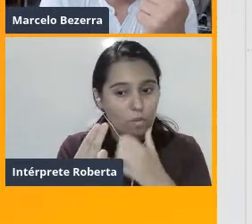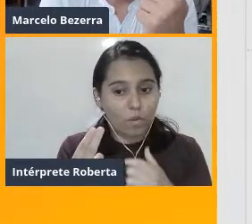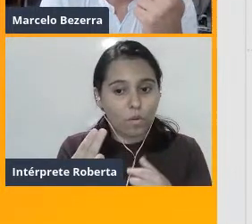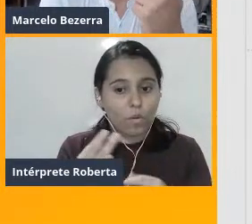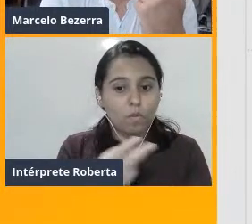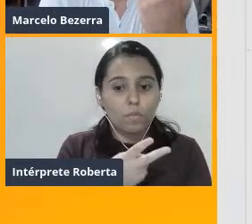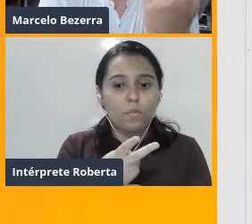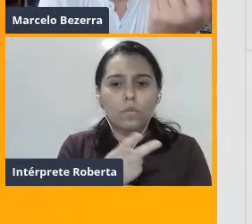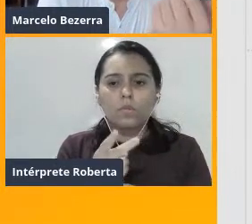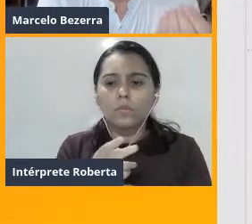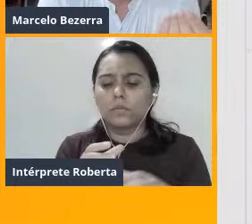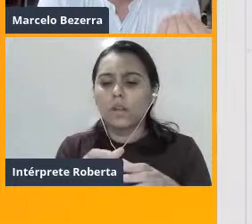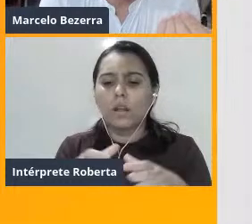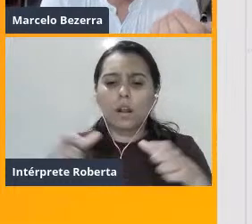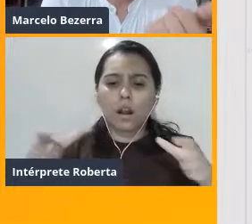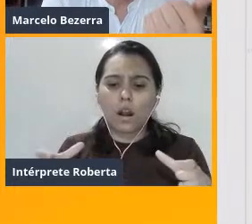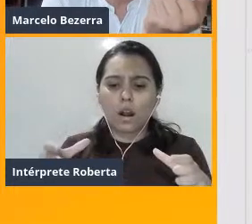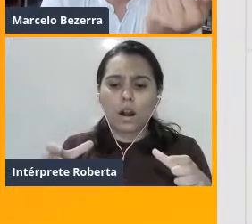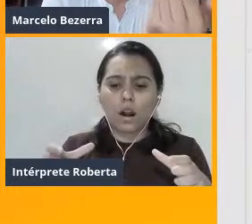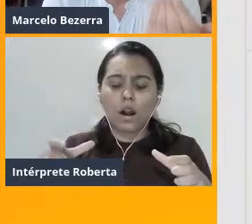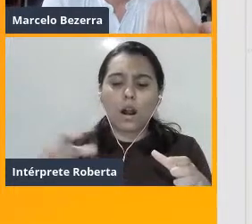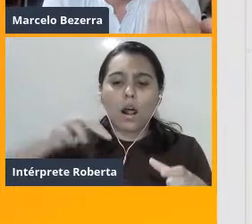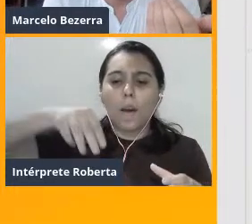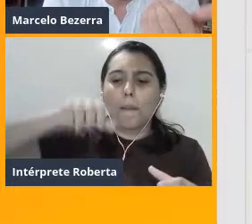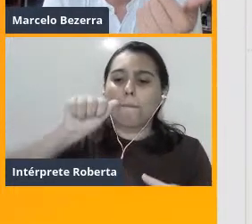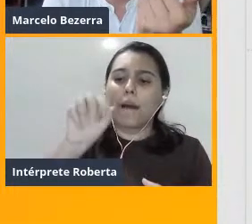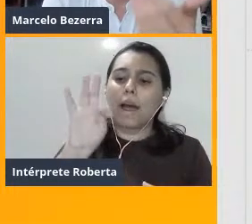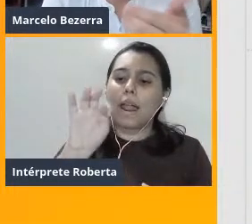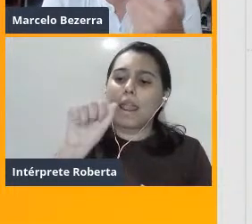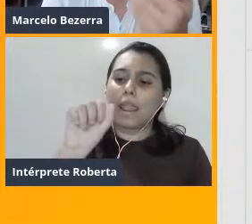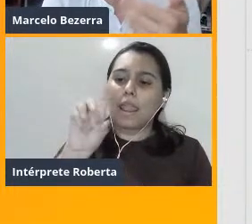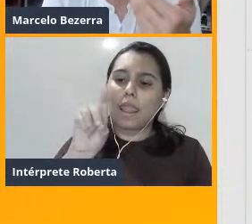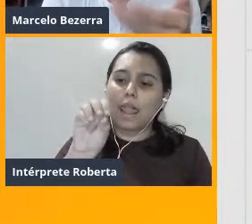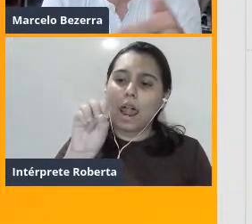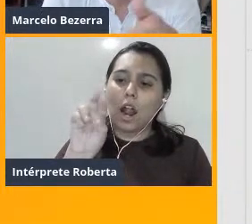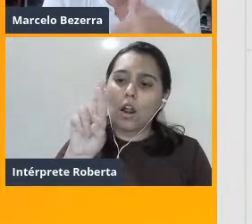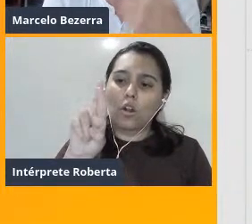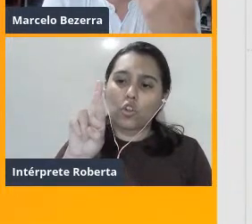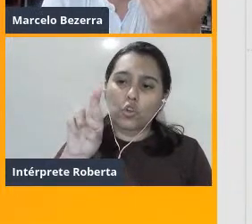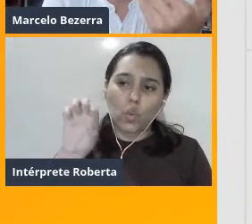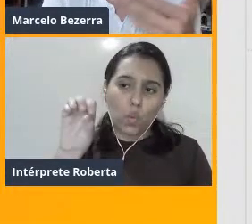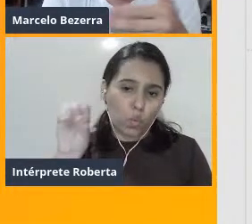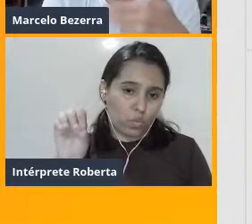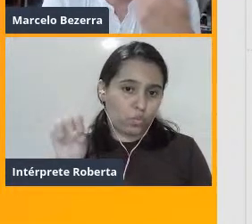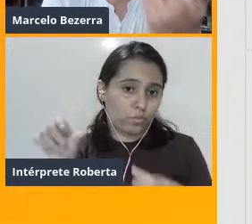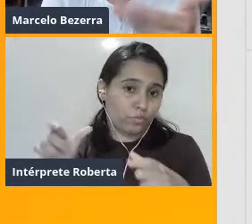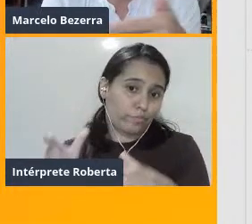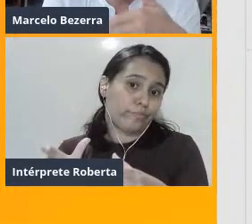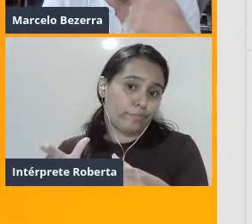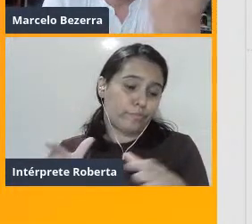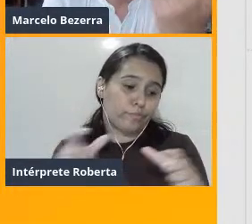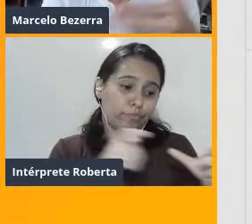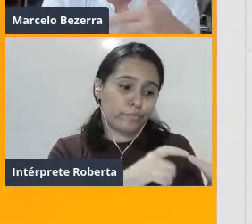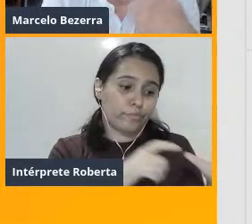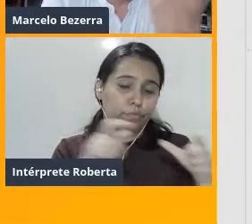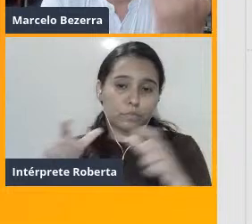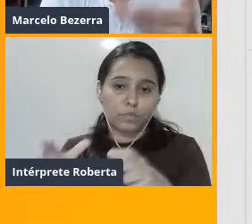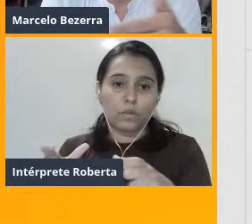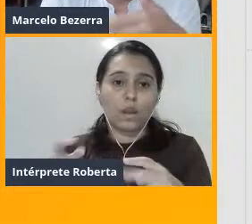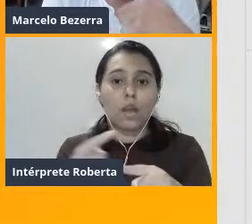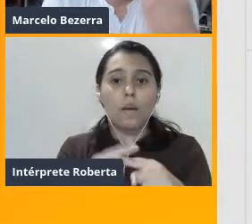matadouro. Porque o pessoal, imagine, o pessoal que vai trabalhar lá precisa ter um ambiente de rotina.